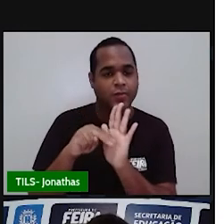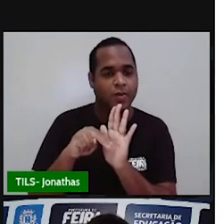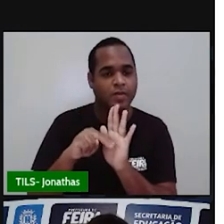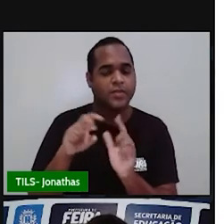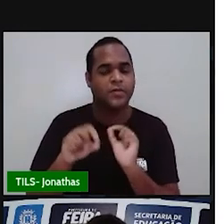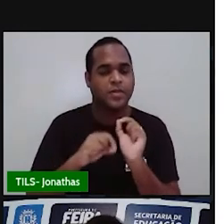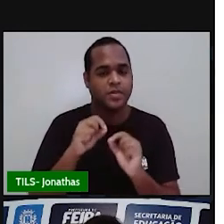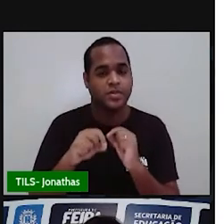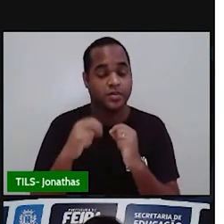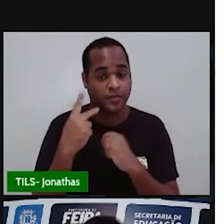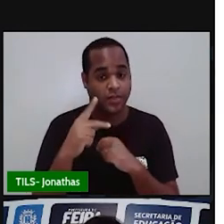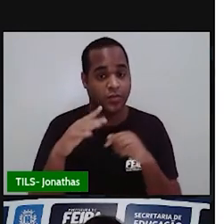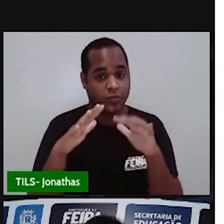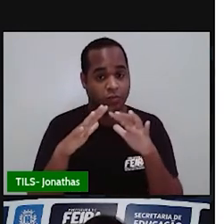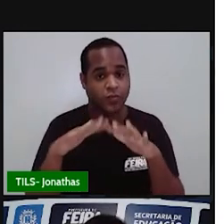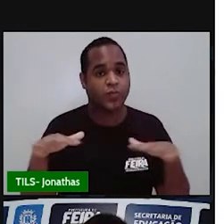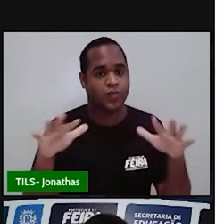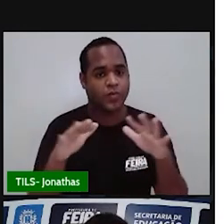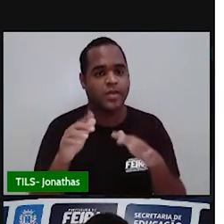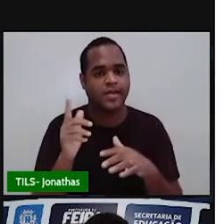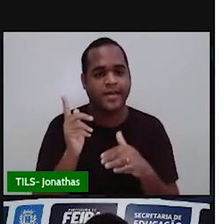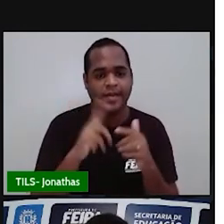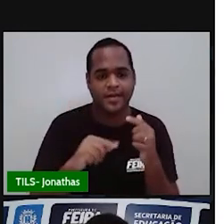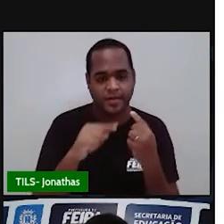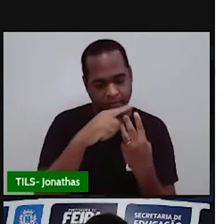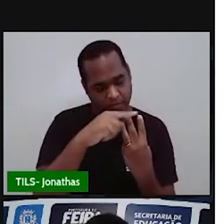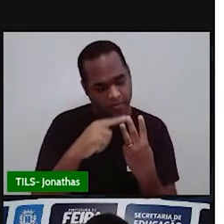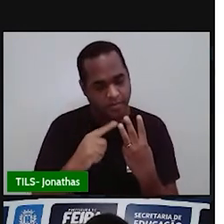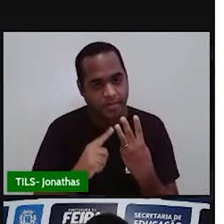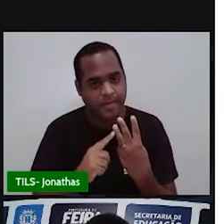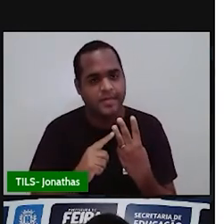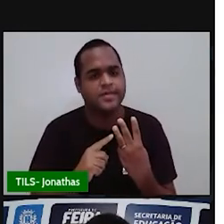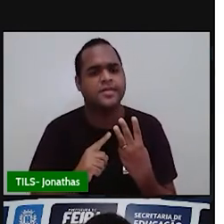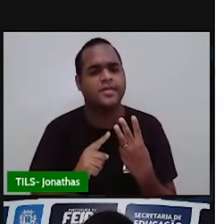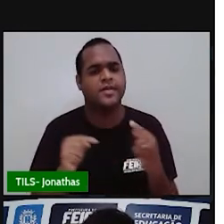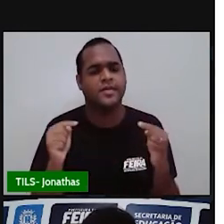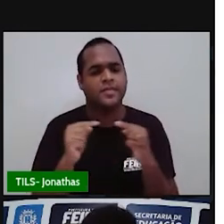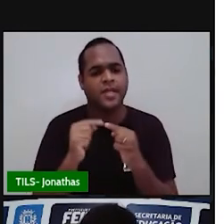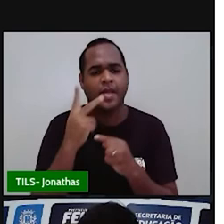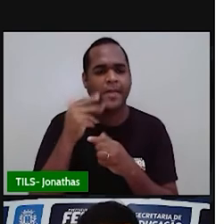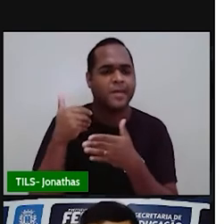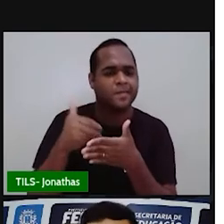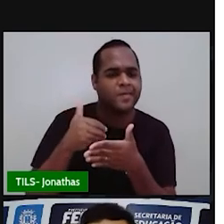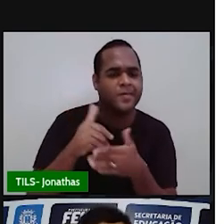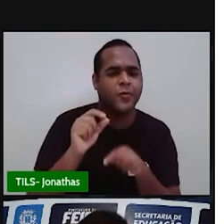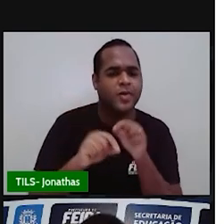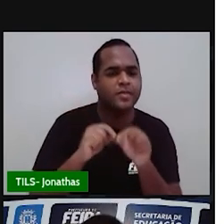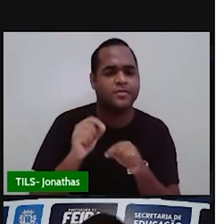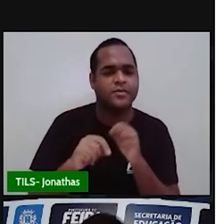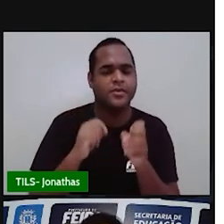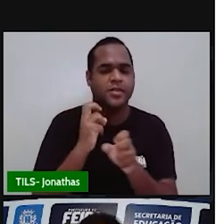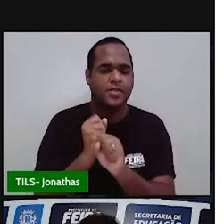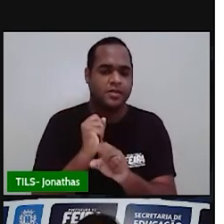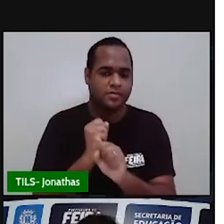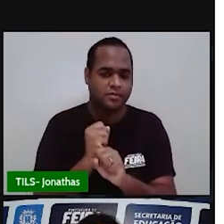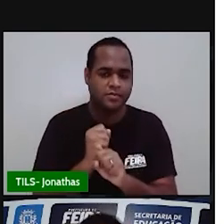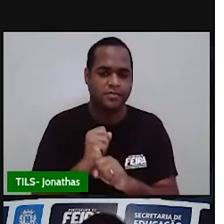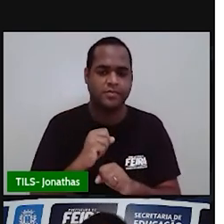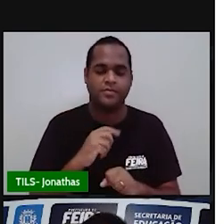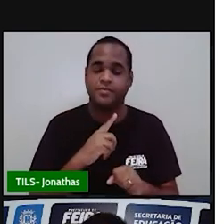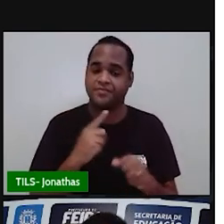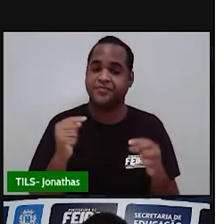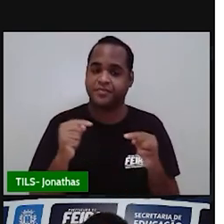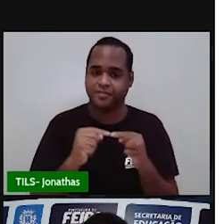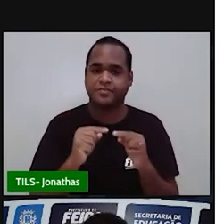A sua nota geral, pensando nessas três notas, está se aproximando de que nota? É isso que a